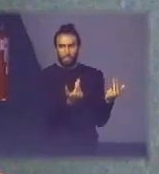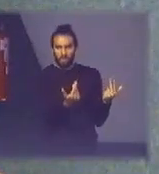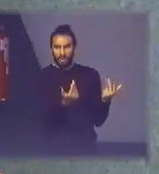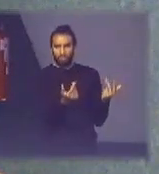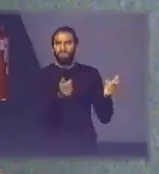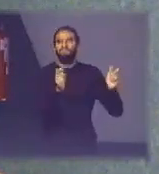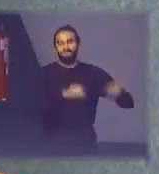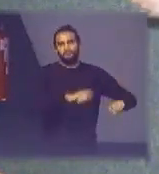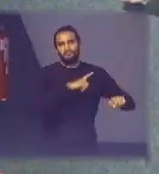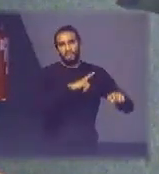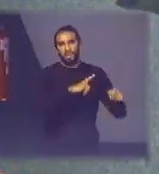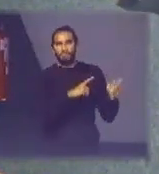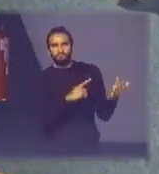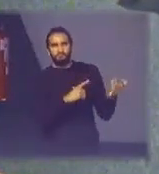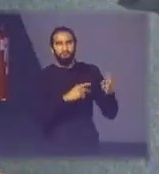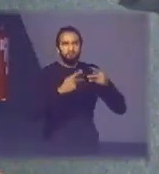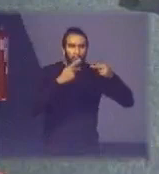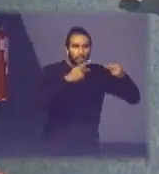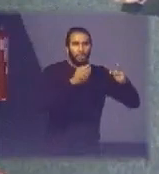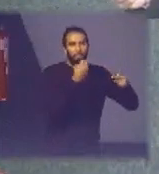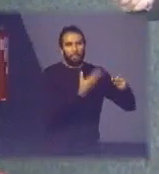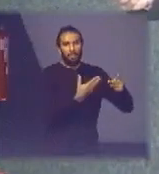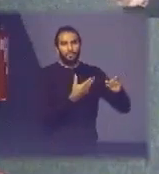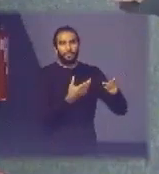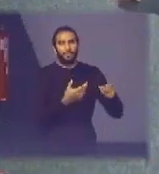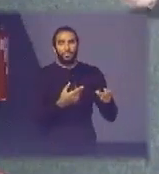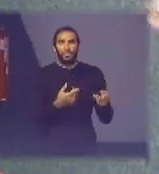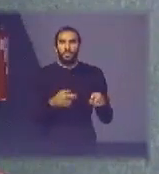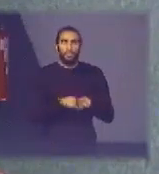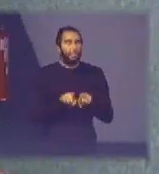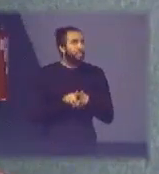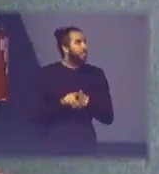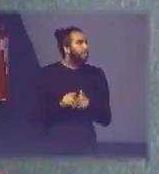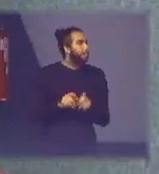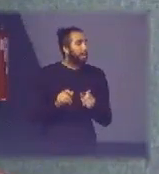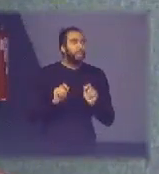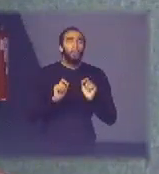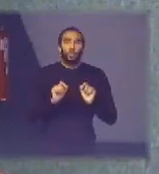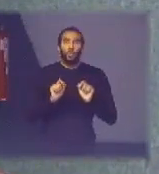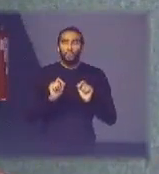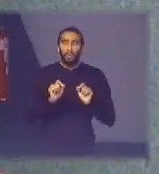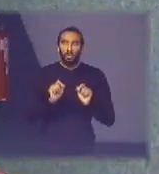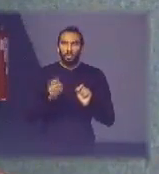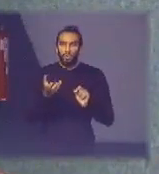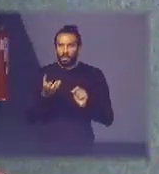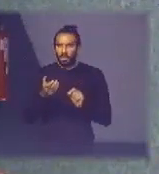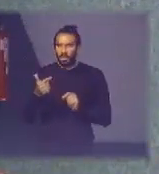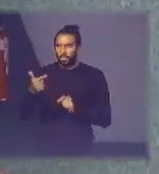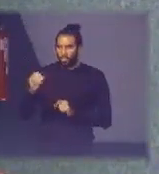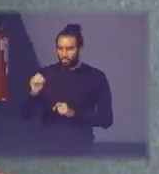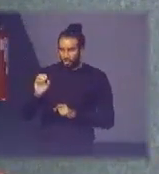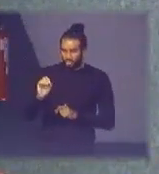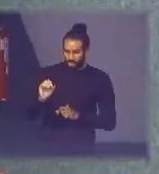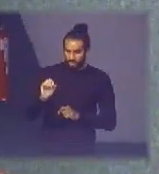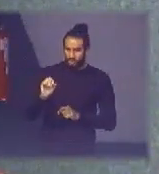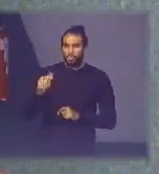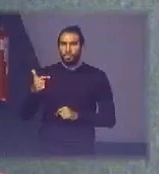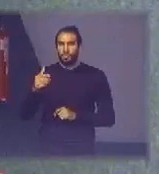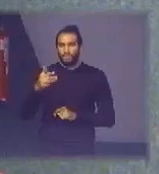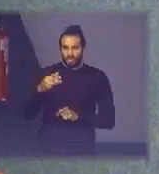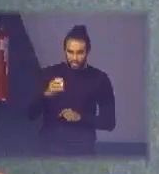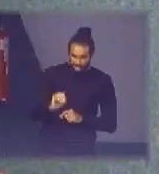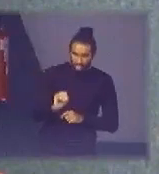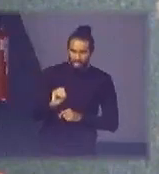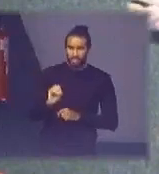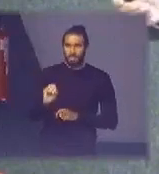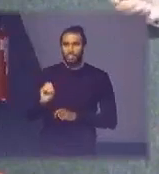escolas participando e vamos aumentar para 25 parques e a previsão é de coletar 230 toneladas de eletroeletrônicos